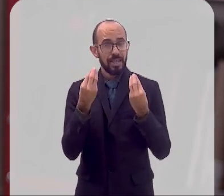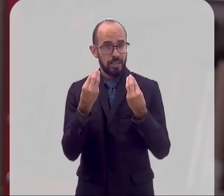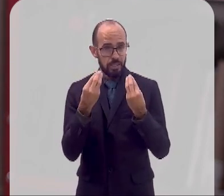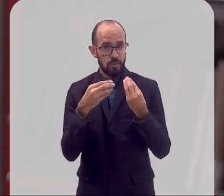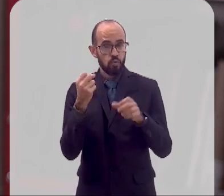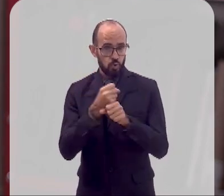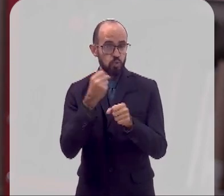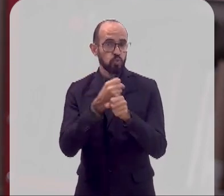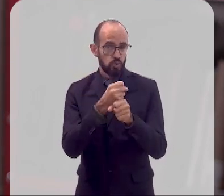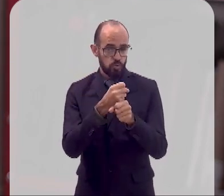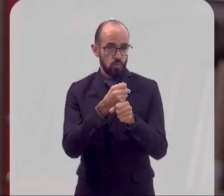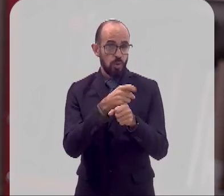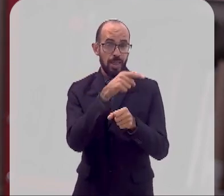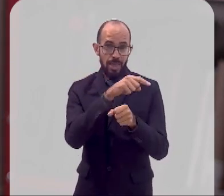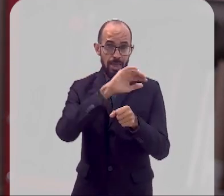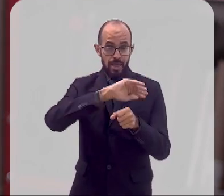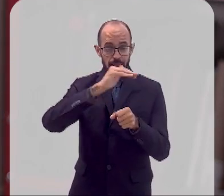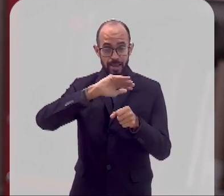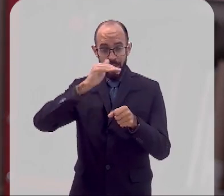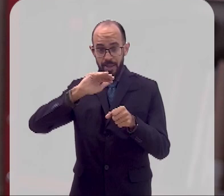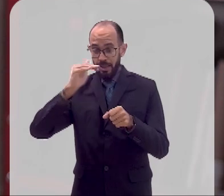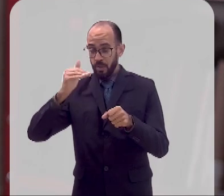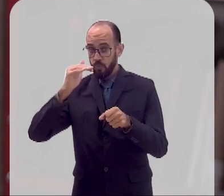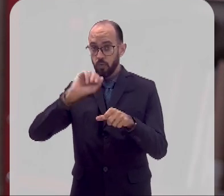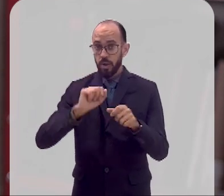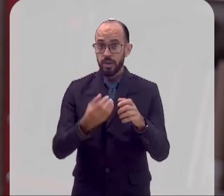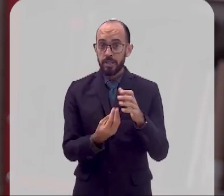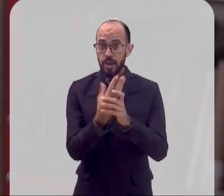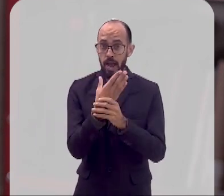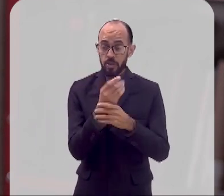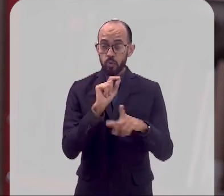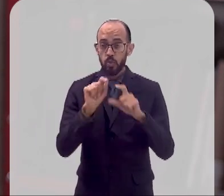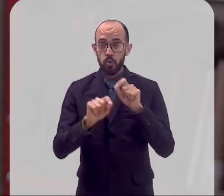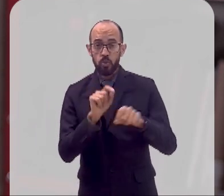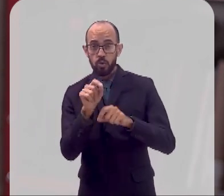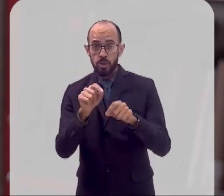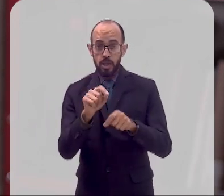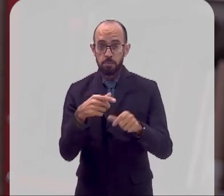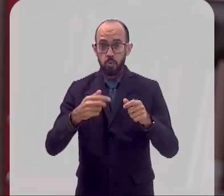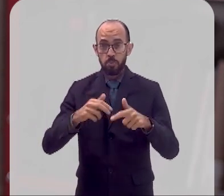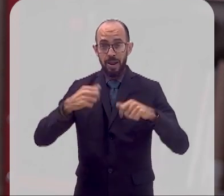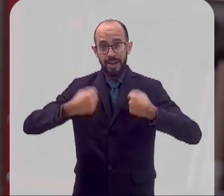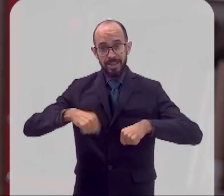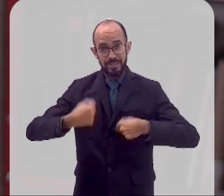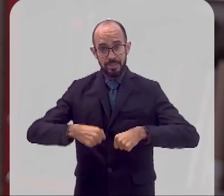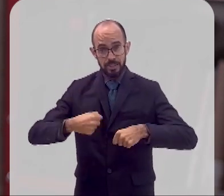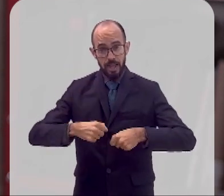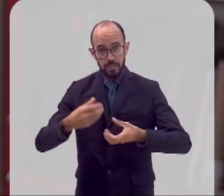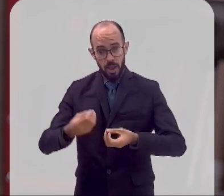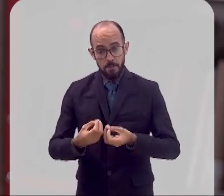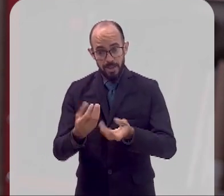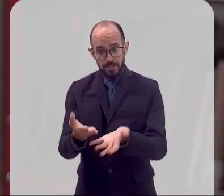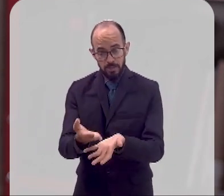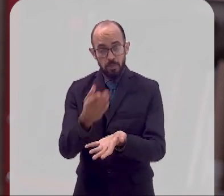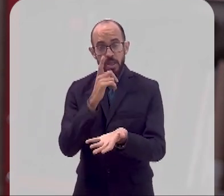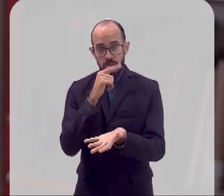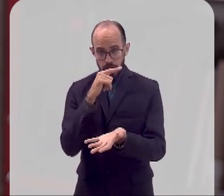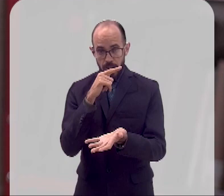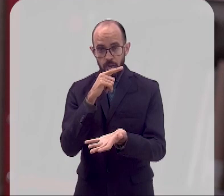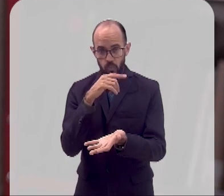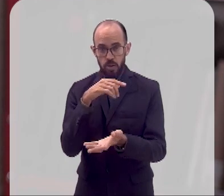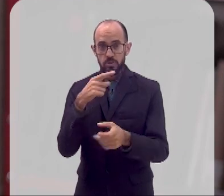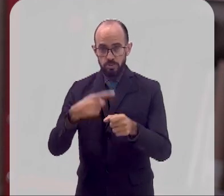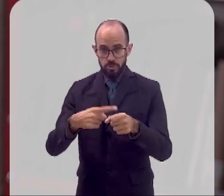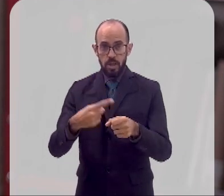servia. Então, esse aqueduto, ele foi pensado e repensado e foi fruto de uma necessidade de abastecimento de água na